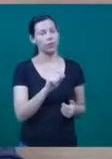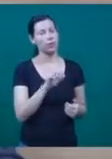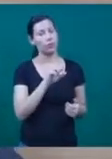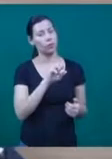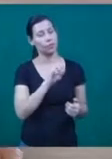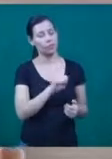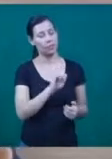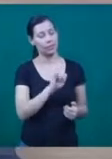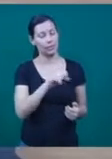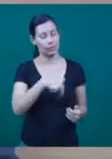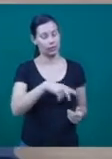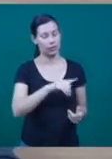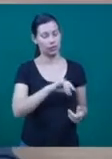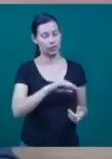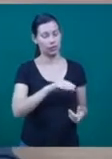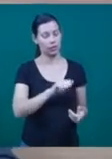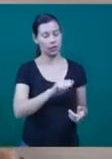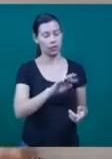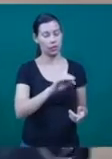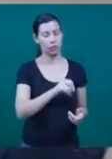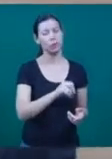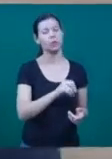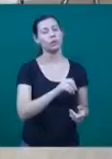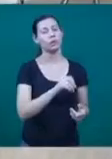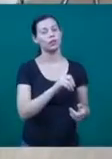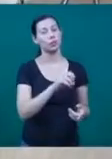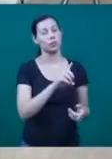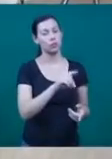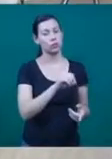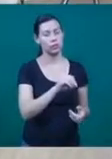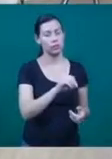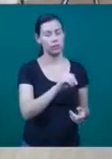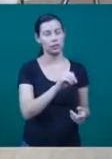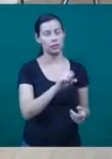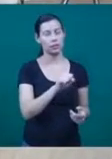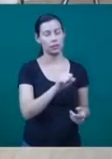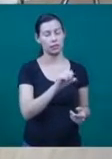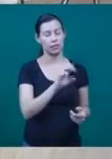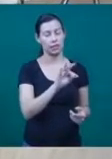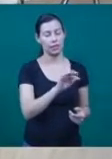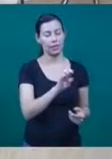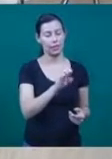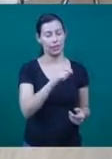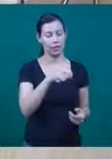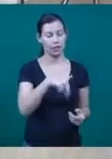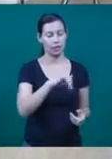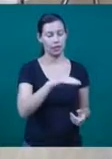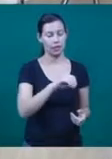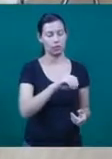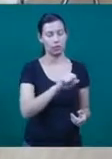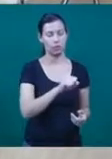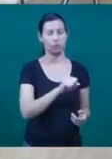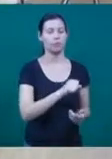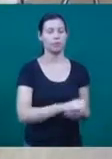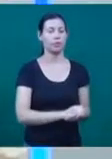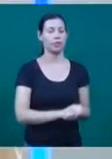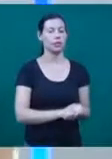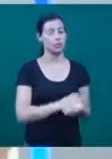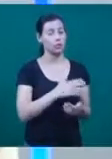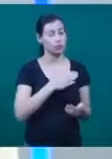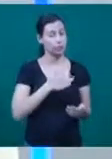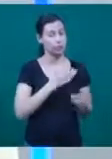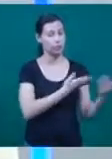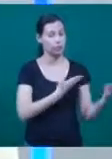Sintete, com a participação daquele Omara lá como palestrante. Kelly, eu gostaria que você fizesse o convite para quem nos assiste, para ir lá comparecer, já que é aberto a toda a comunidade.